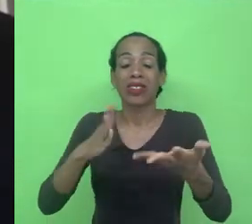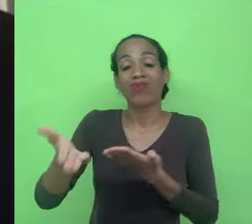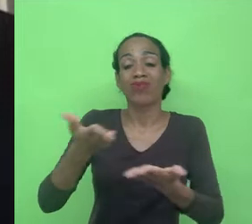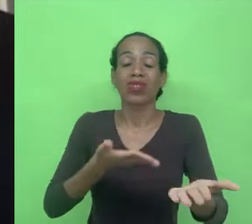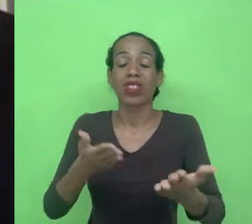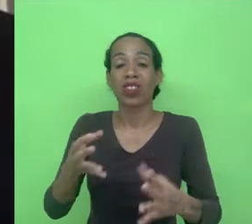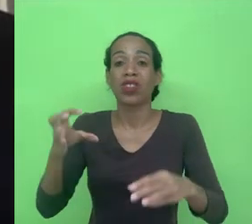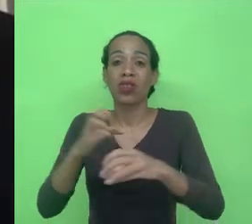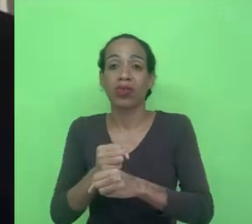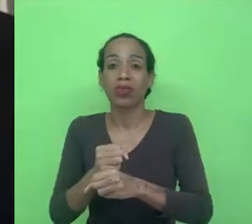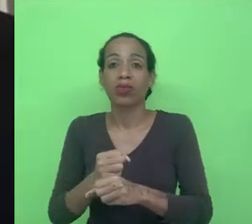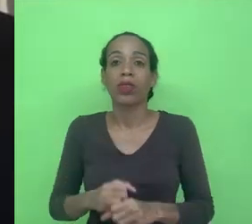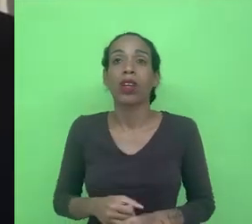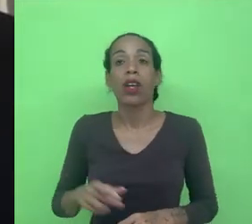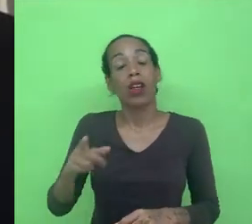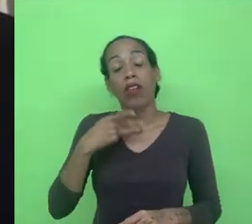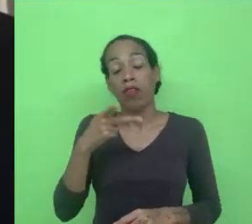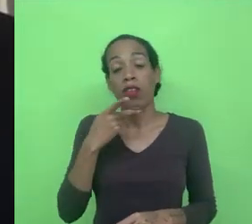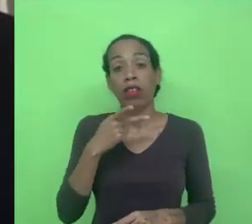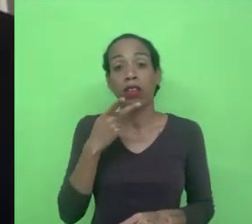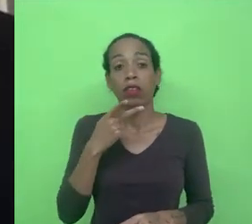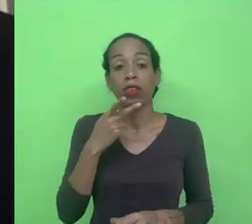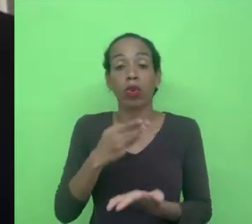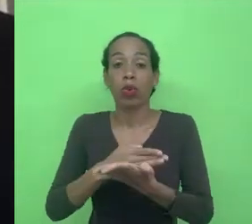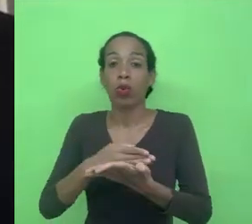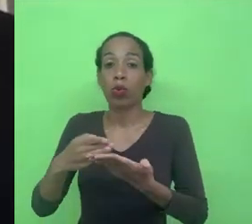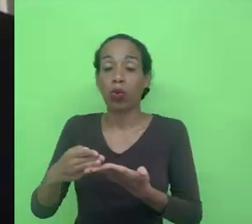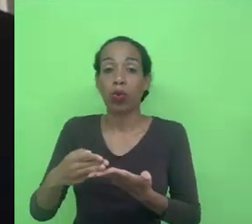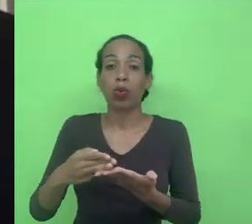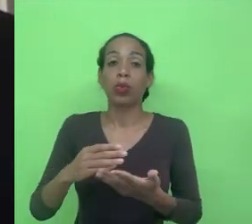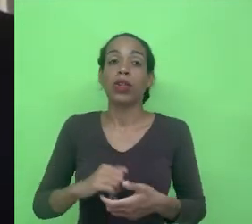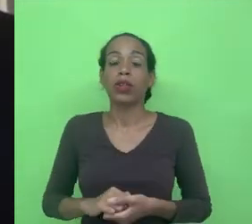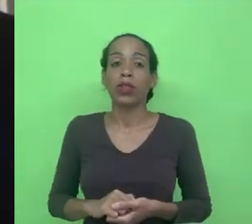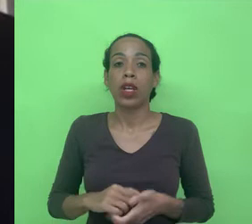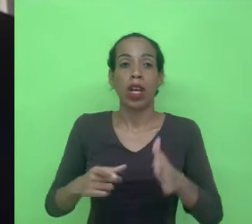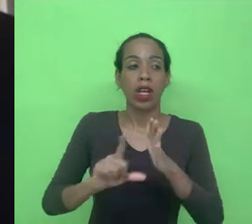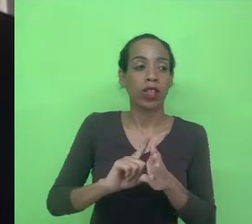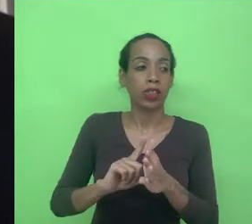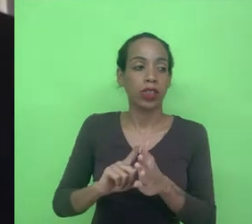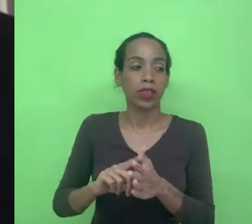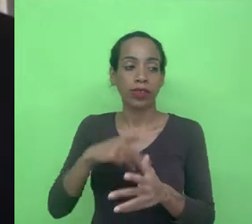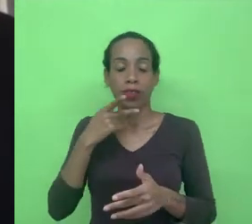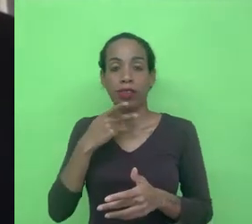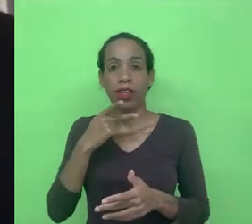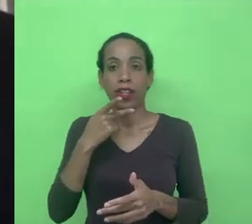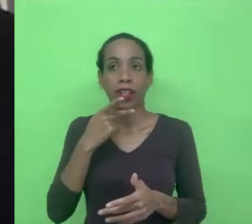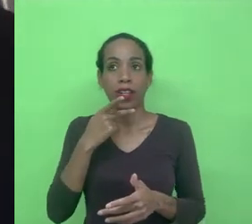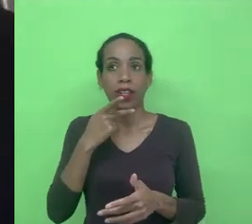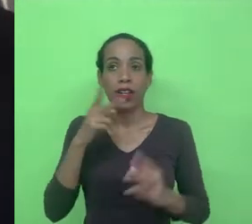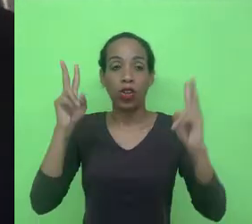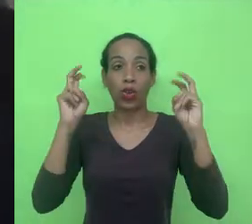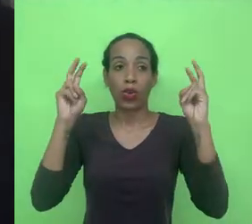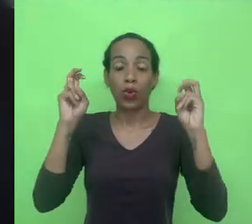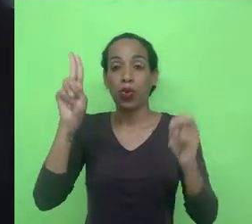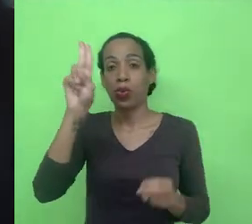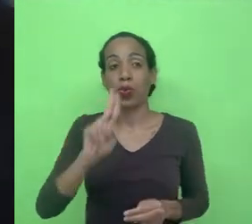isso então como eu estava falando no início antes eu queria fazer um comentário sobre os termos que você usou sobre